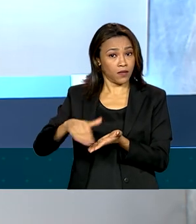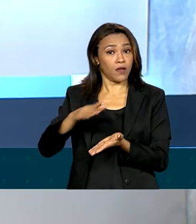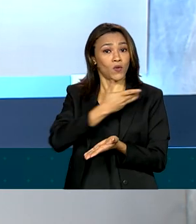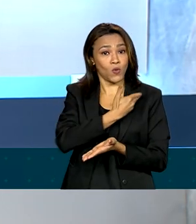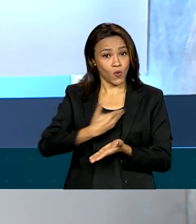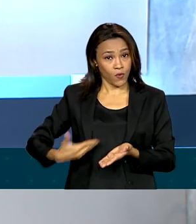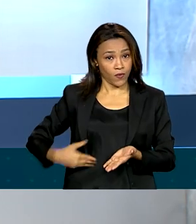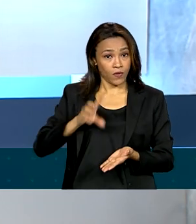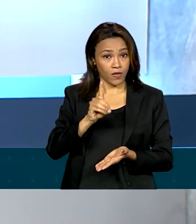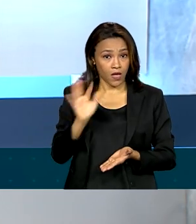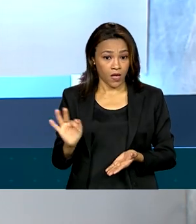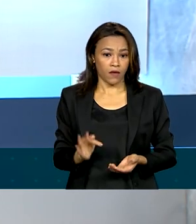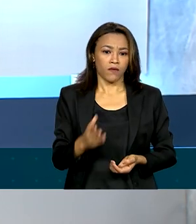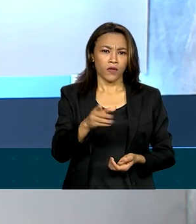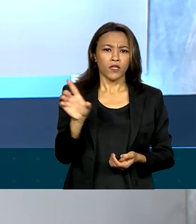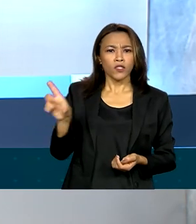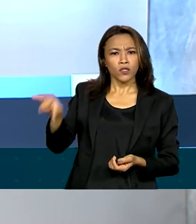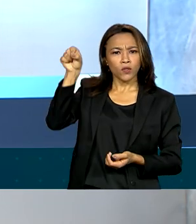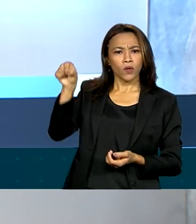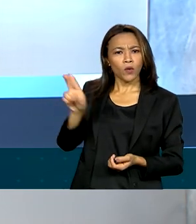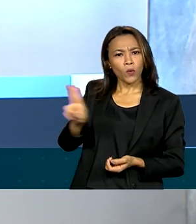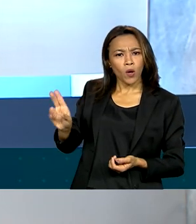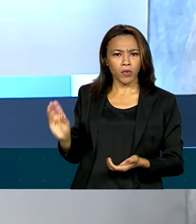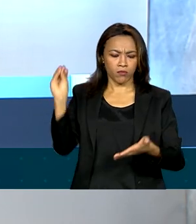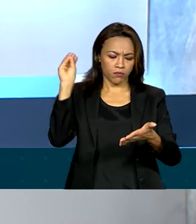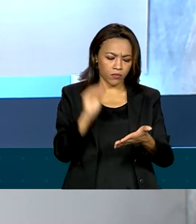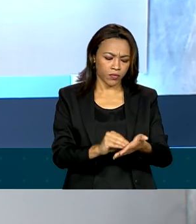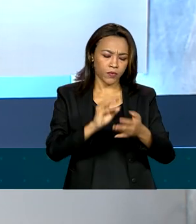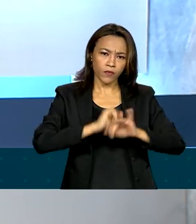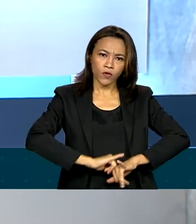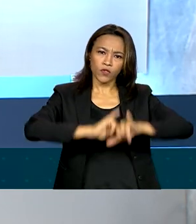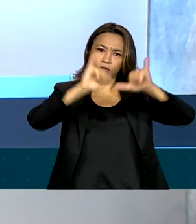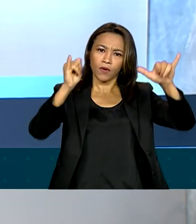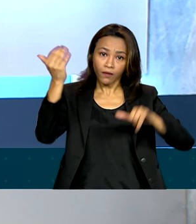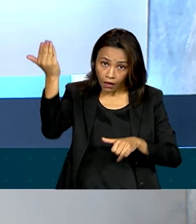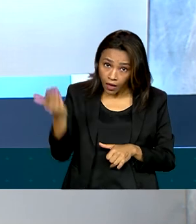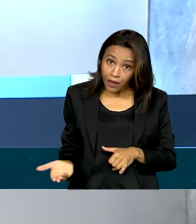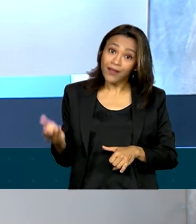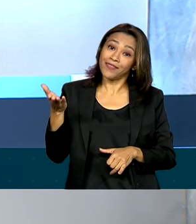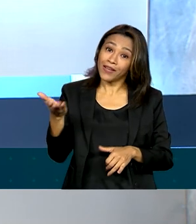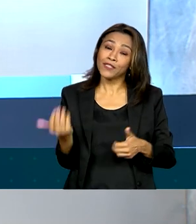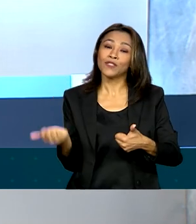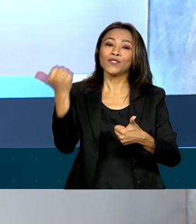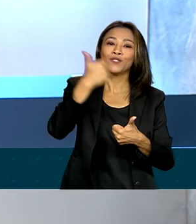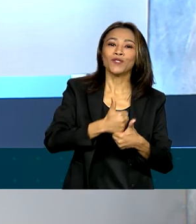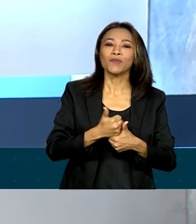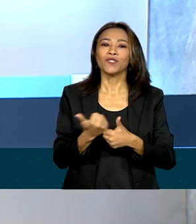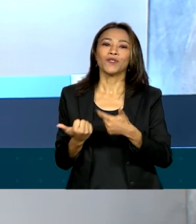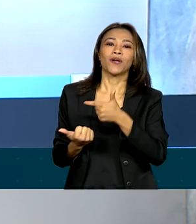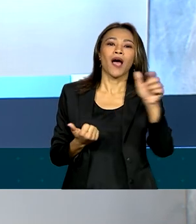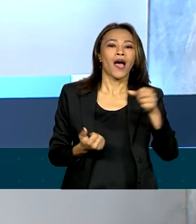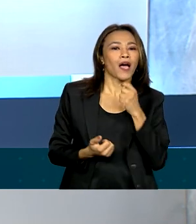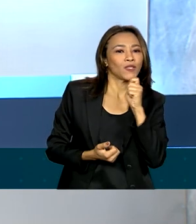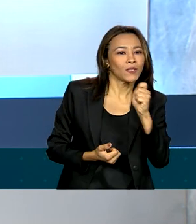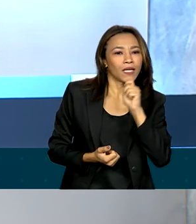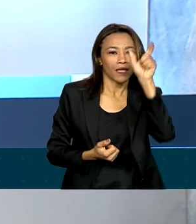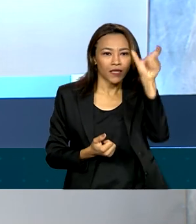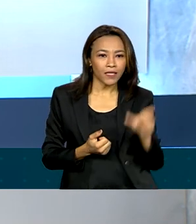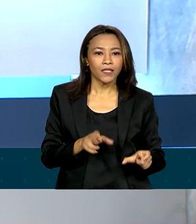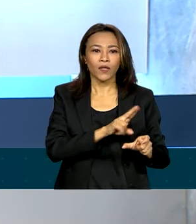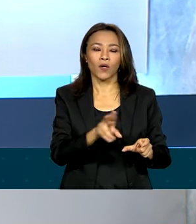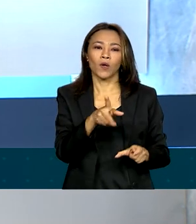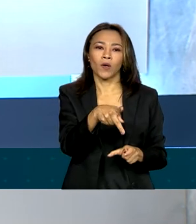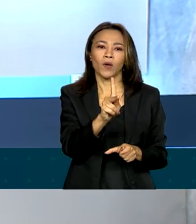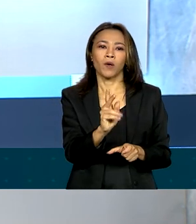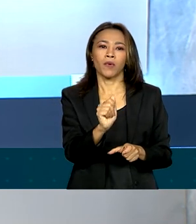Quando a nomeação for publicada no Diário Oficial, Elio Doyle vai substituir a jornalista Cariane Costa,